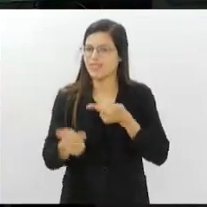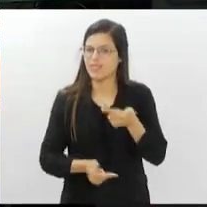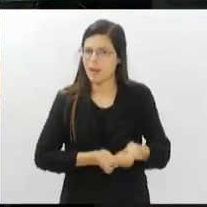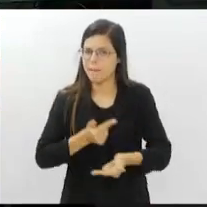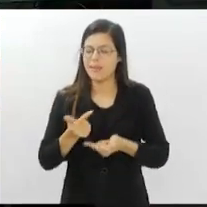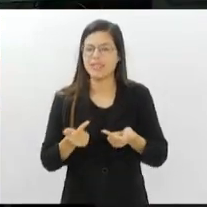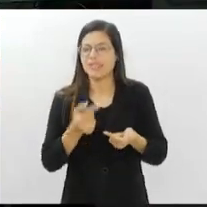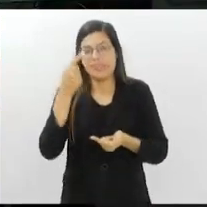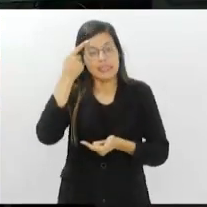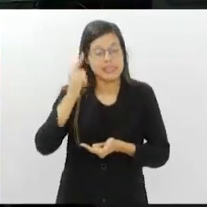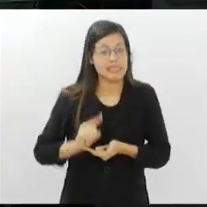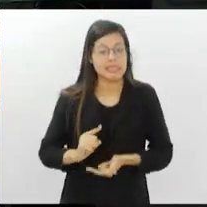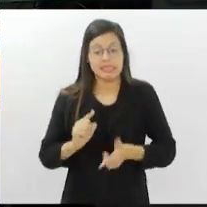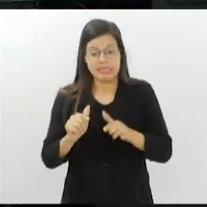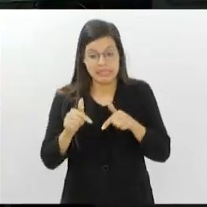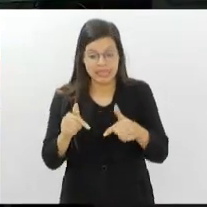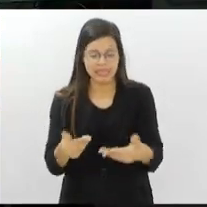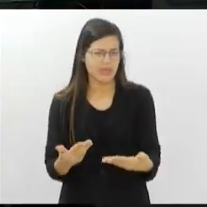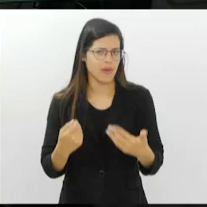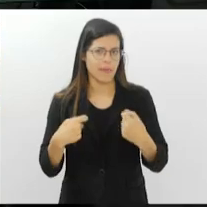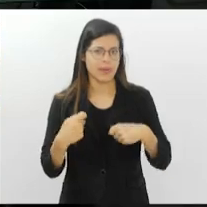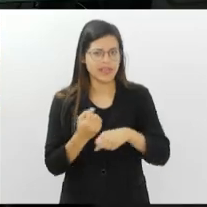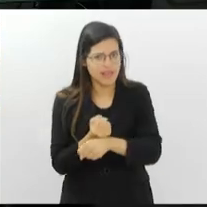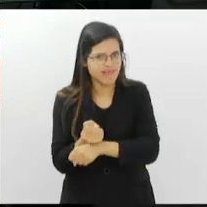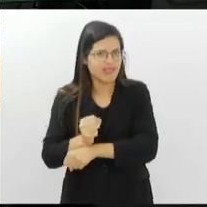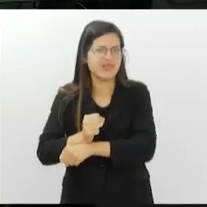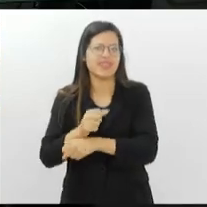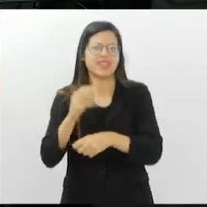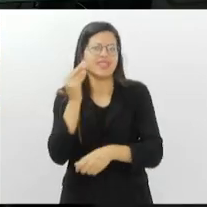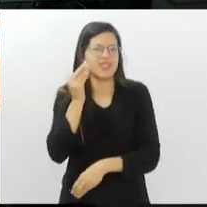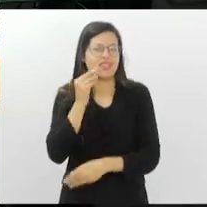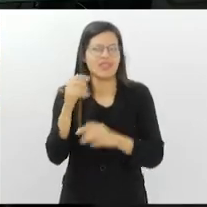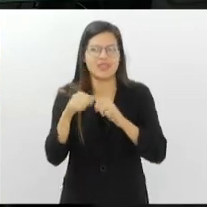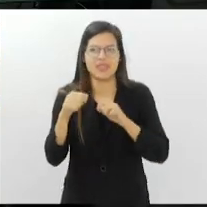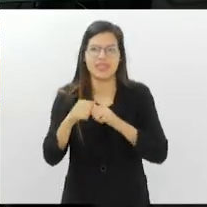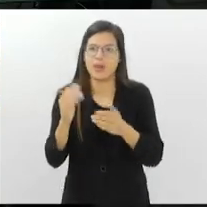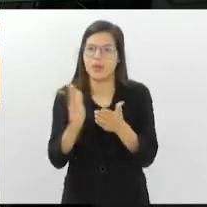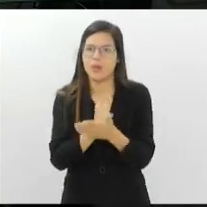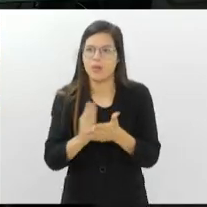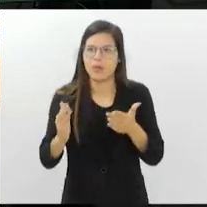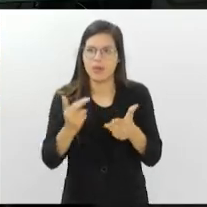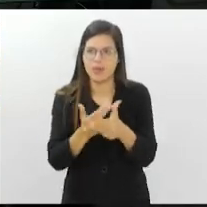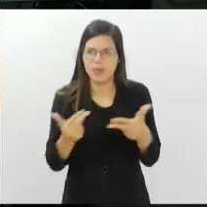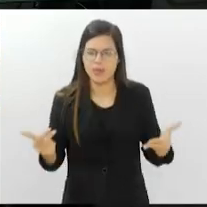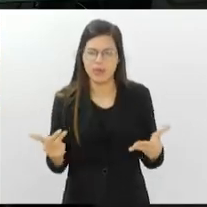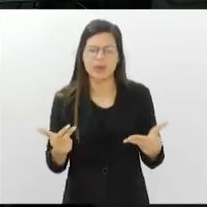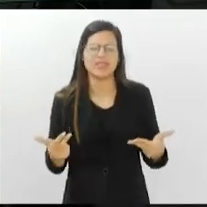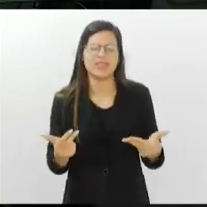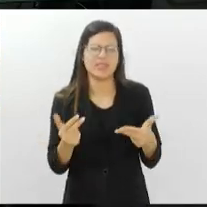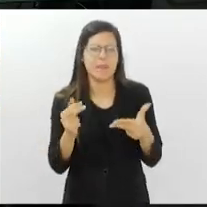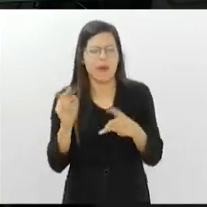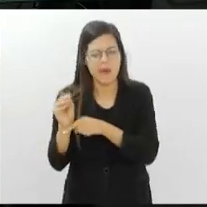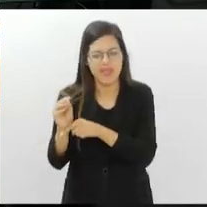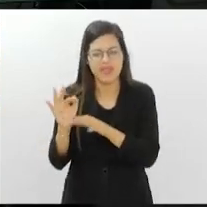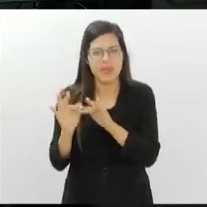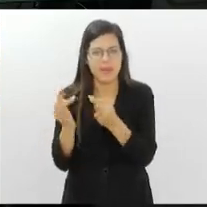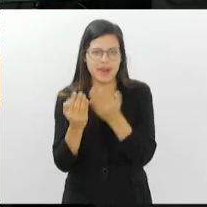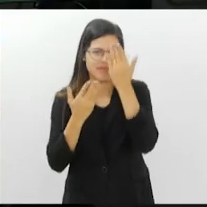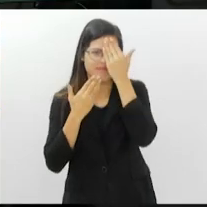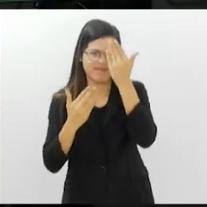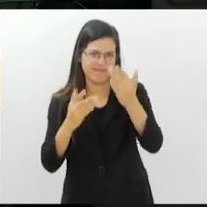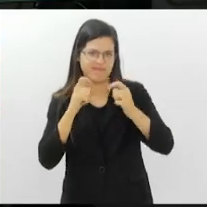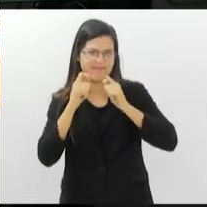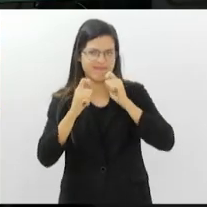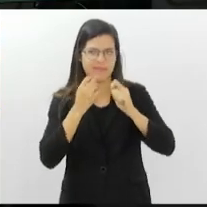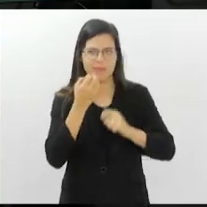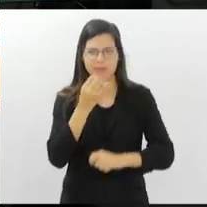ele disse e aí tem que se virar, né? Tentar fazer alguma coisa para se sustentar sustentar a família. Obrigado. Agradeço a ele pela entrevista.